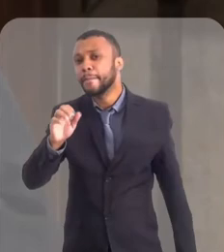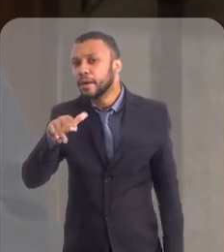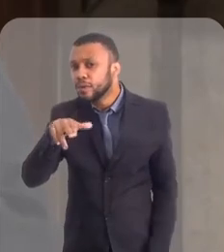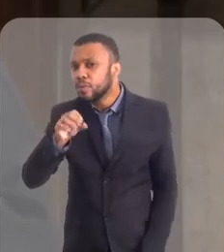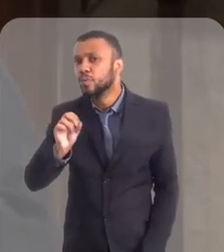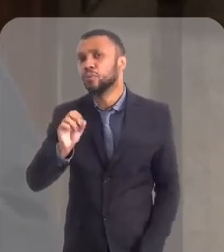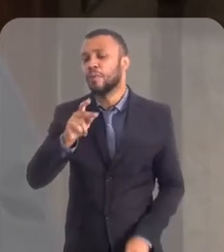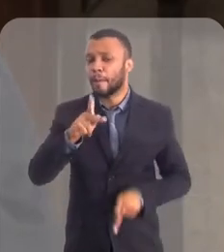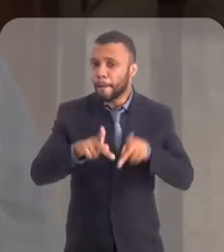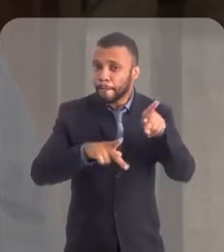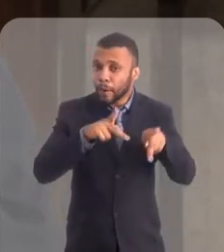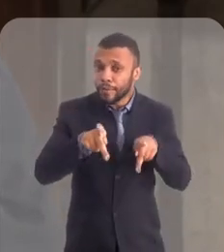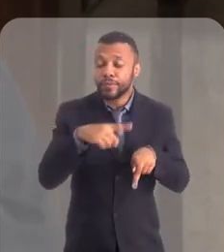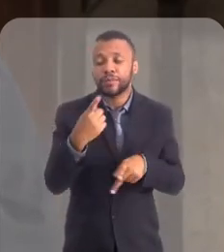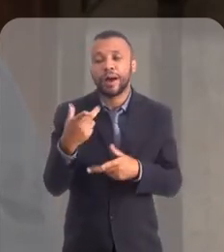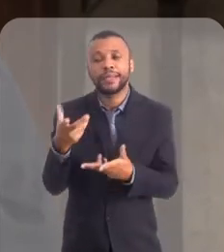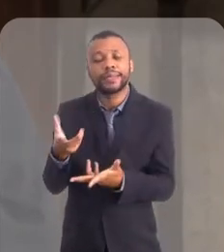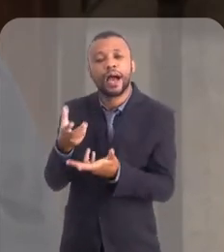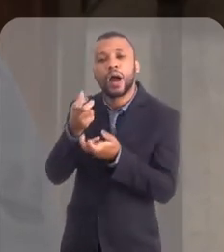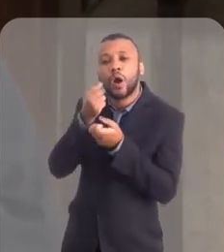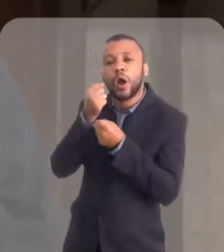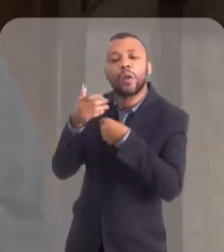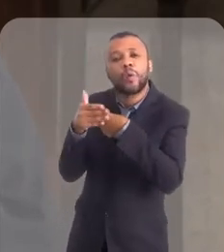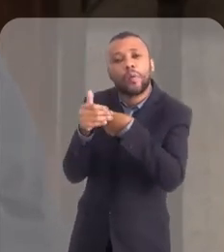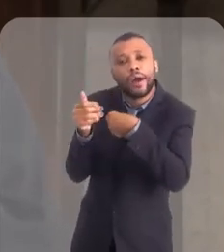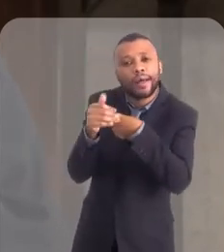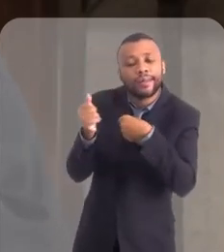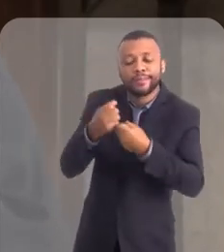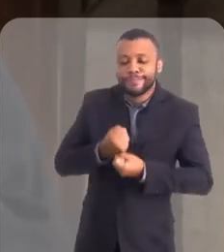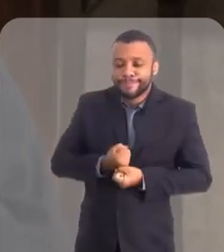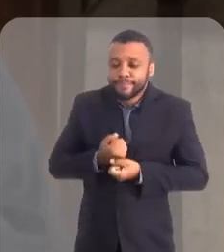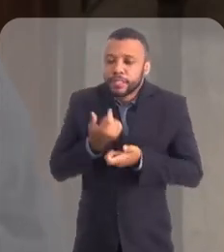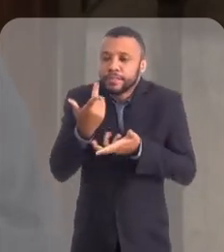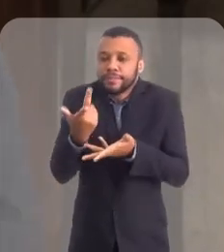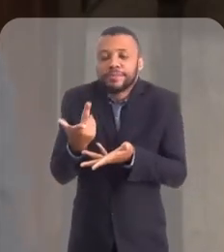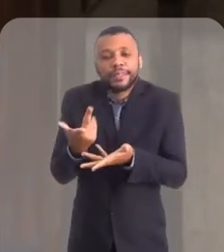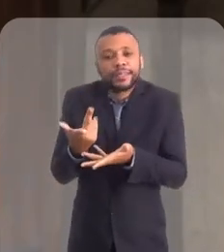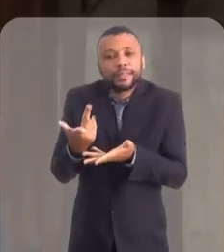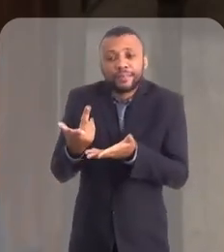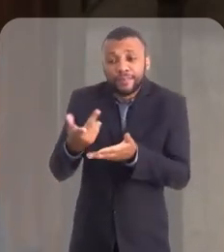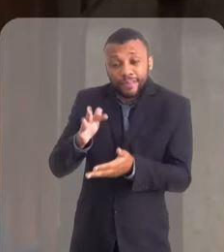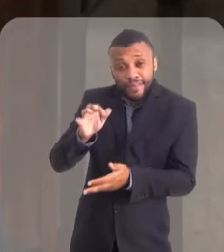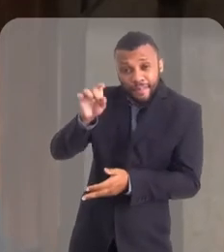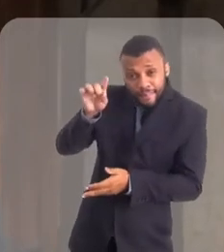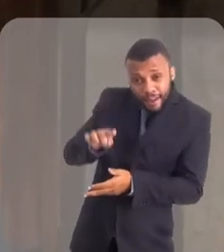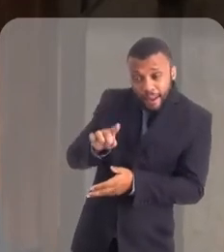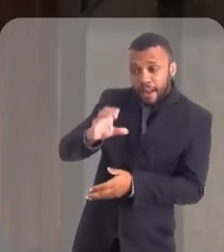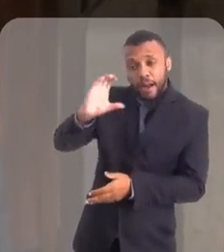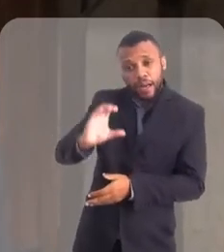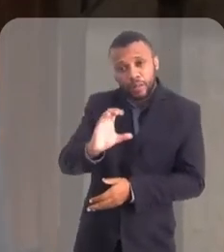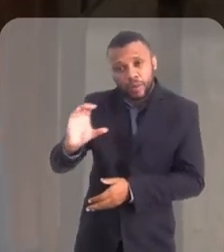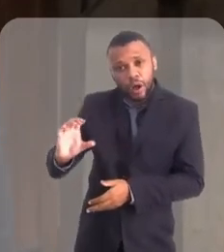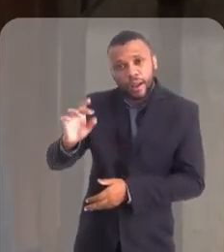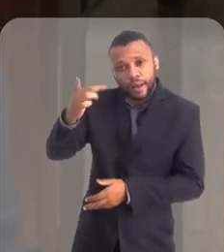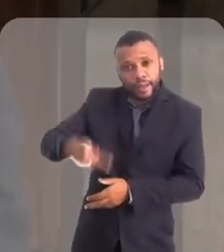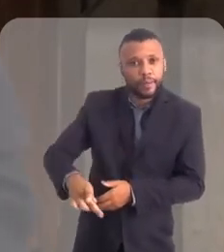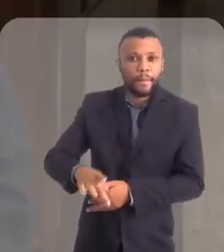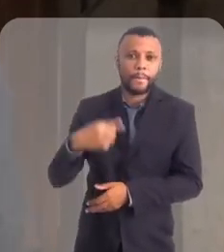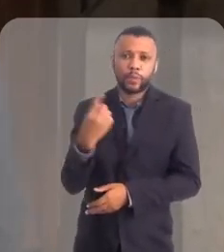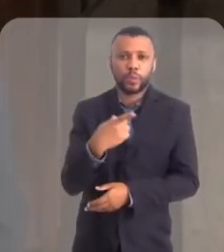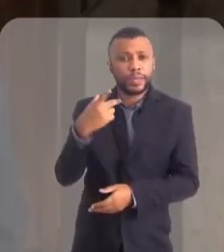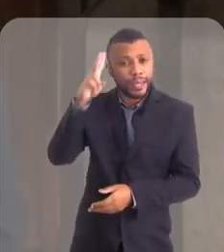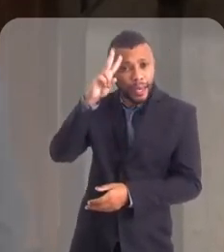gente acolhe com muito carinho a manifestação de fé católica, já presente no local. Então, por exemplo,